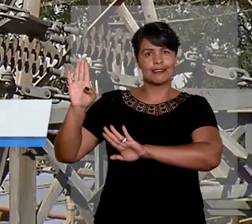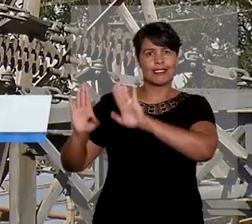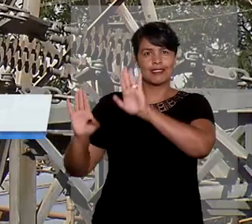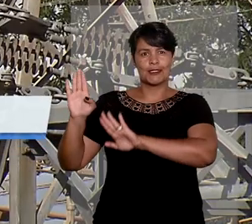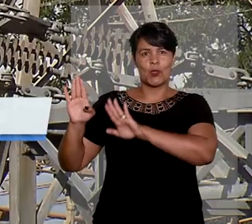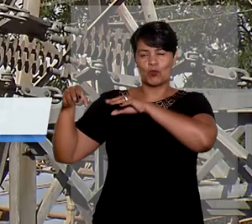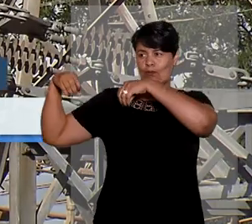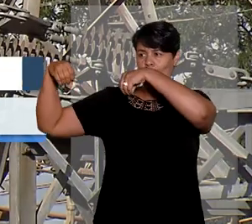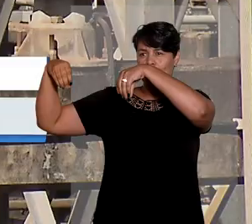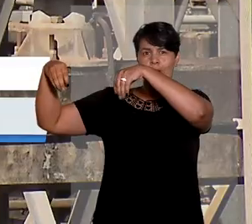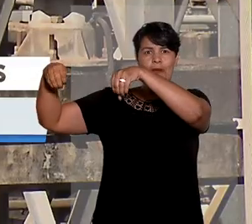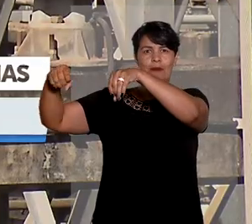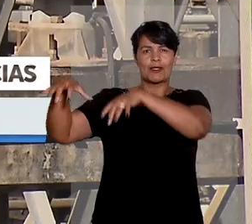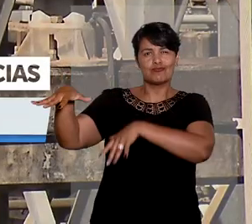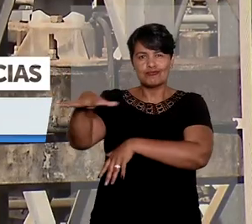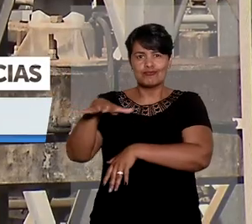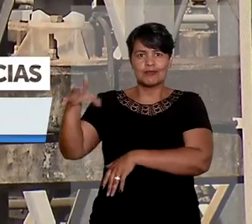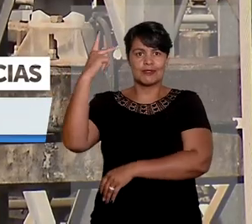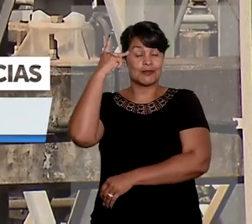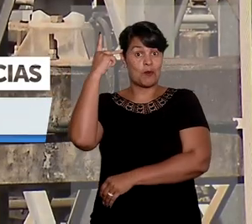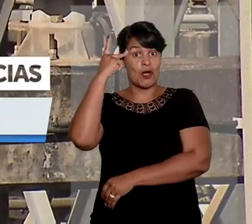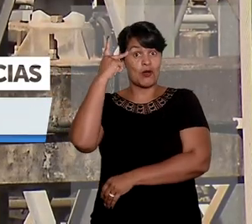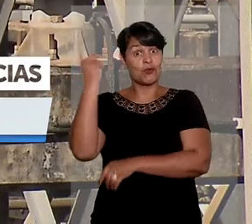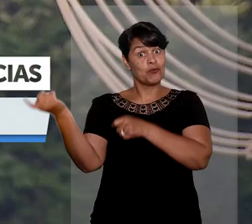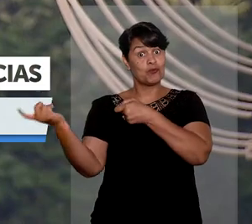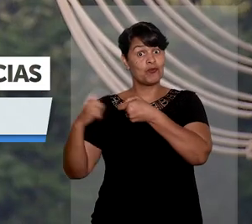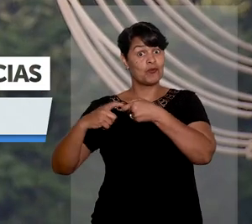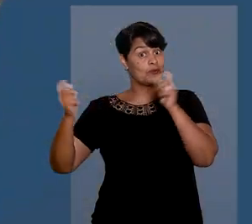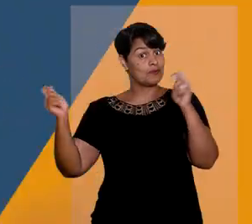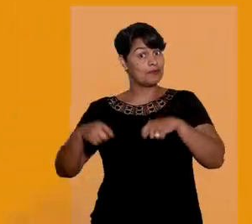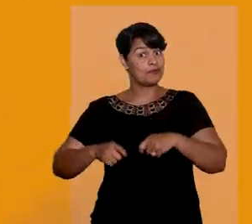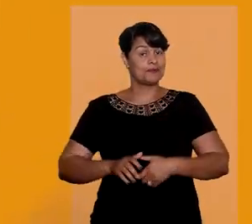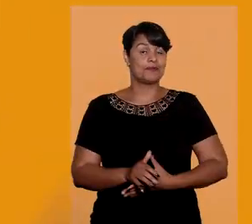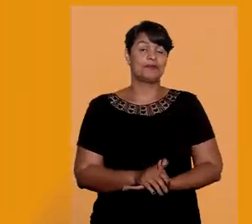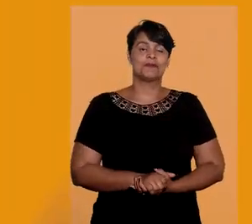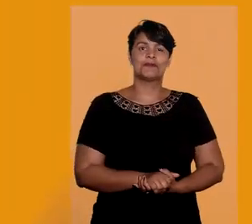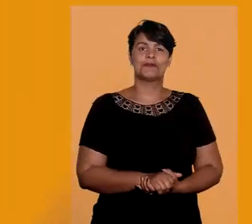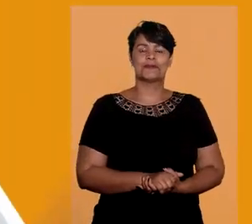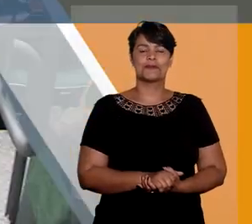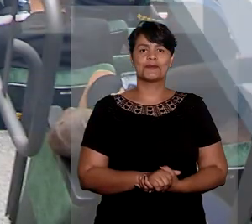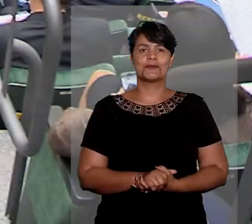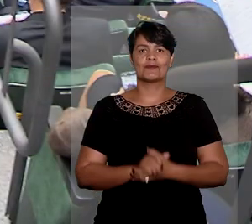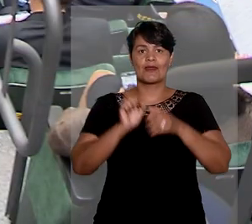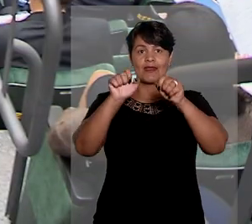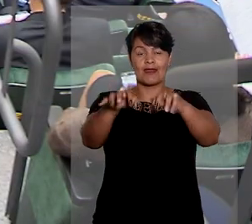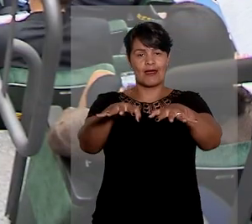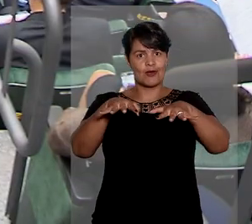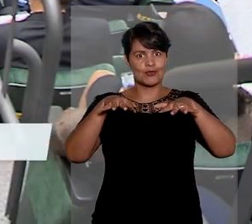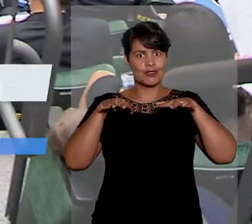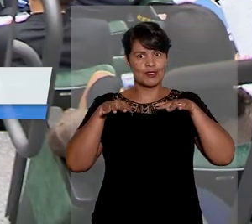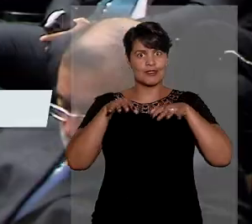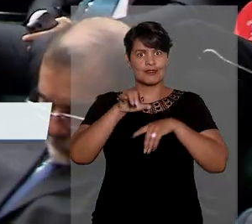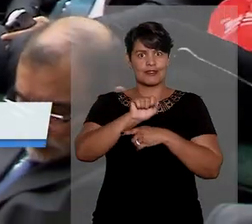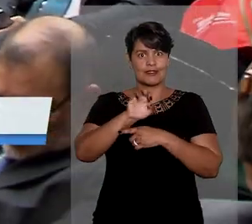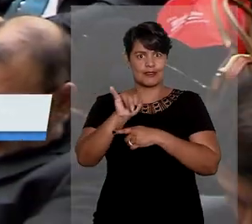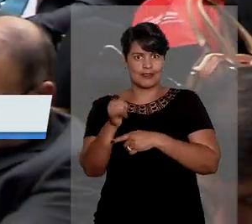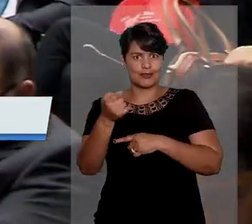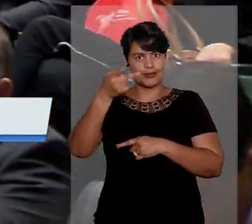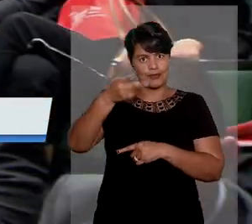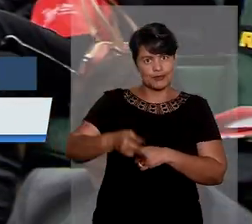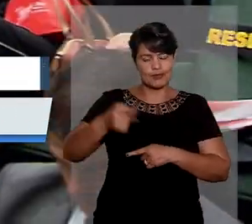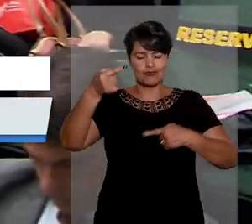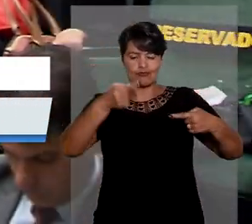licitação para iluminação pública em São Paulo que havia sido anulada. A audiência pública no STJ